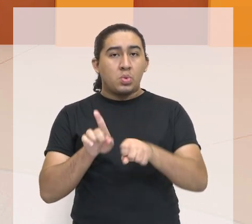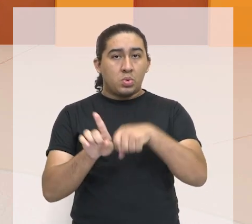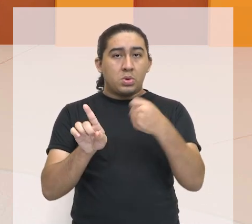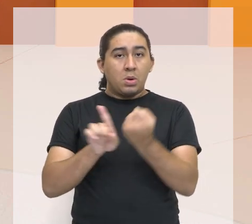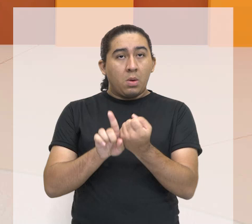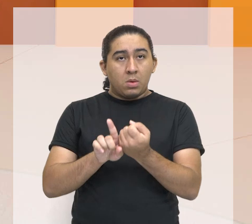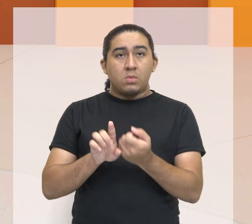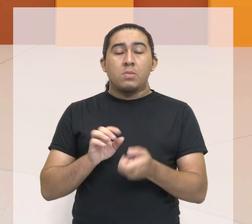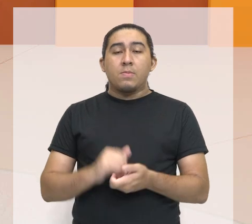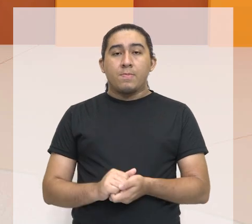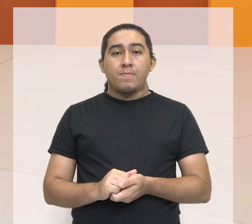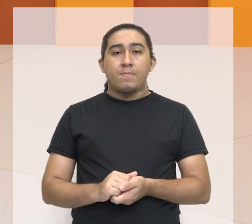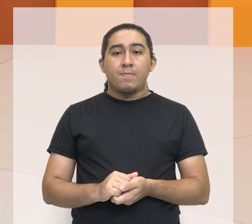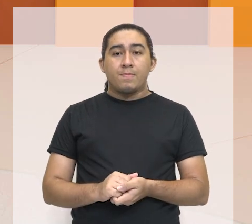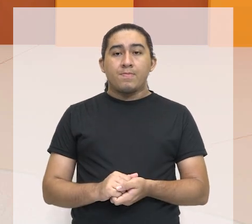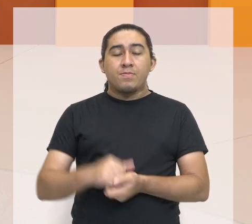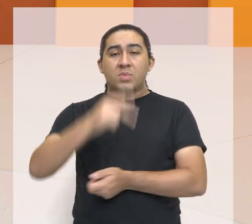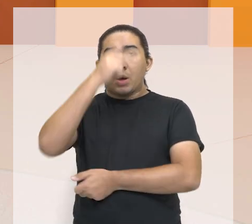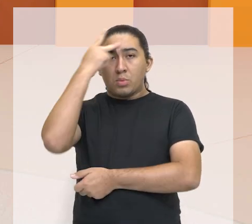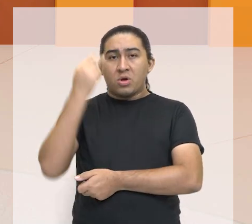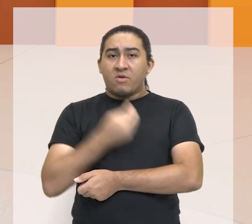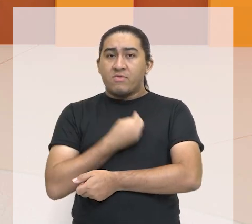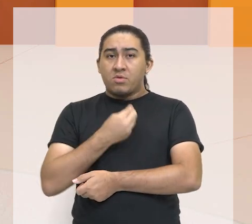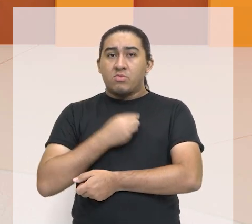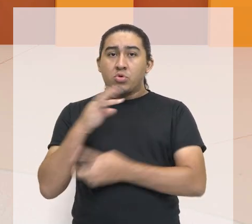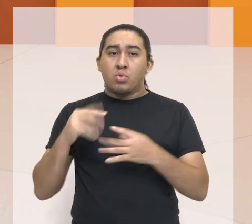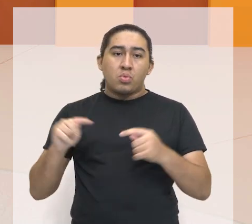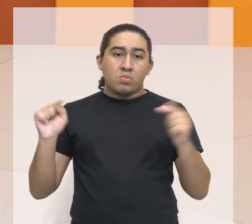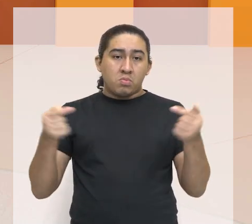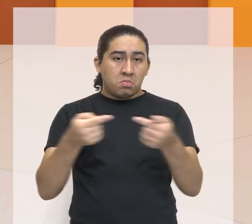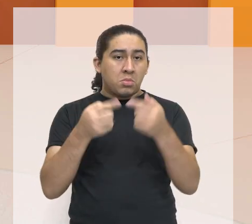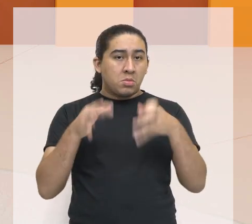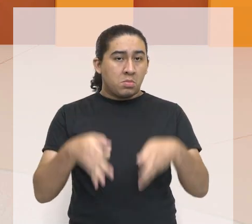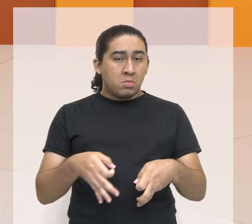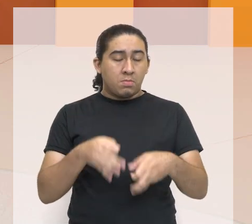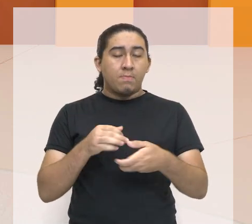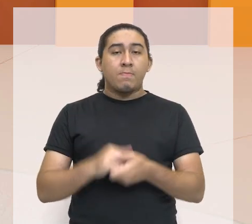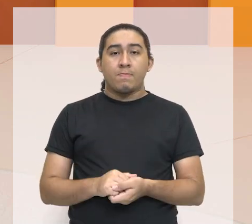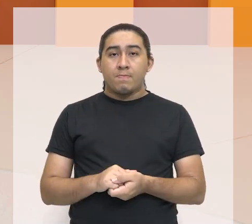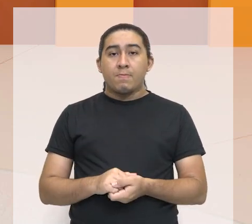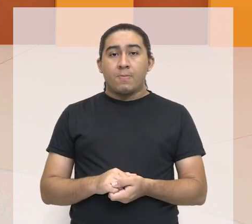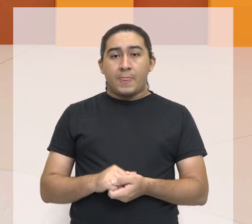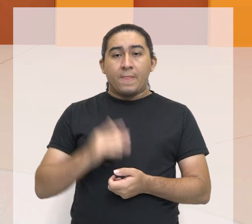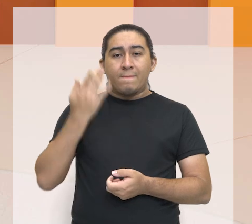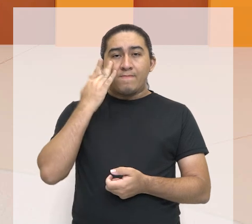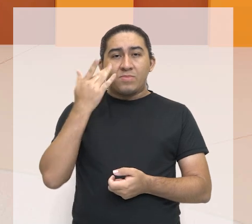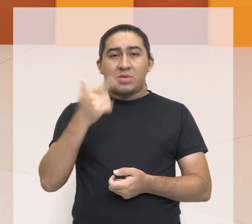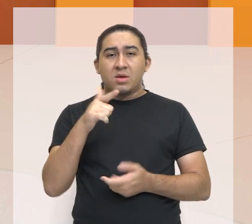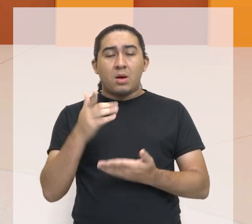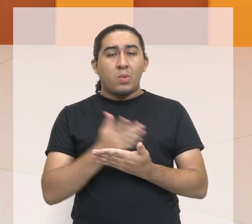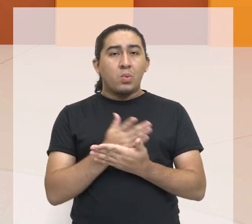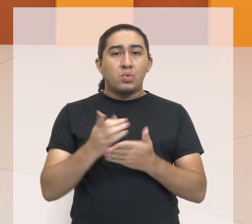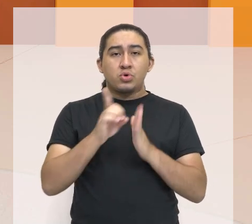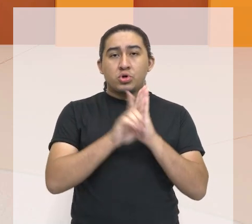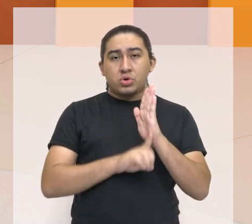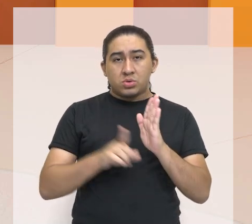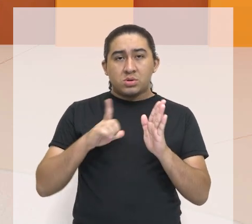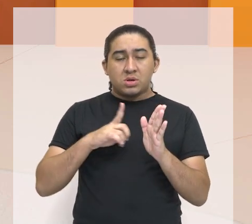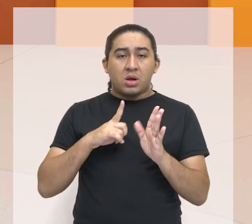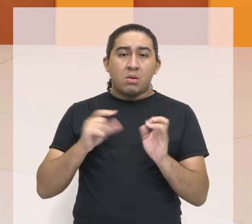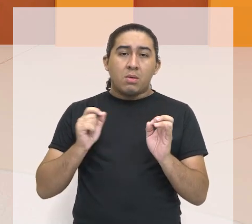vivem tudo isso, dessa maneira? Será que não tem alguns direitos que são violados?